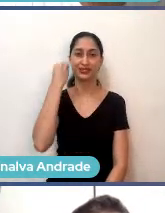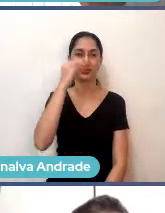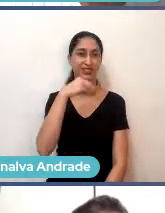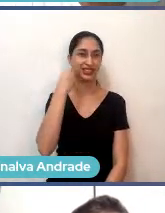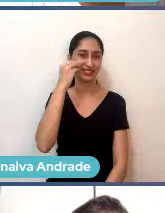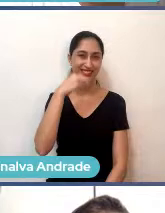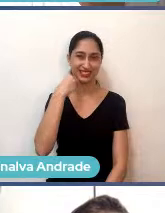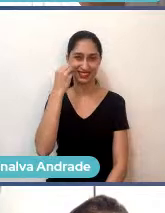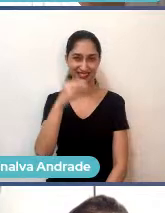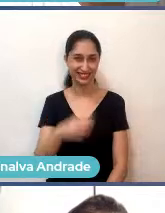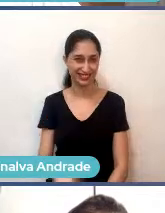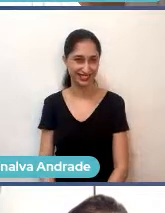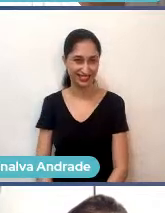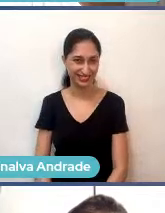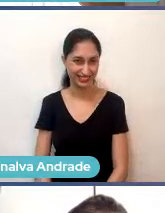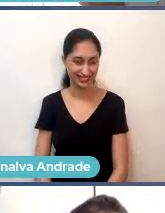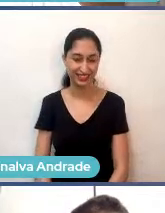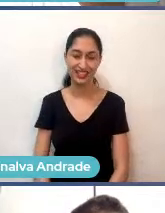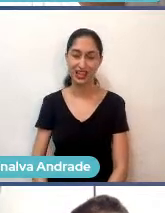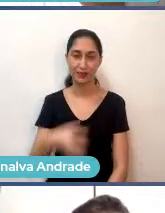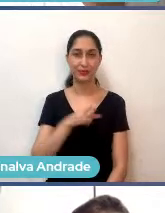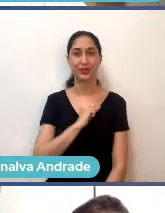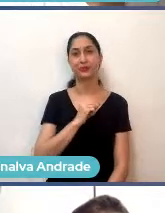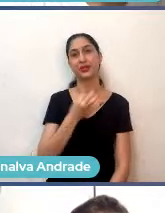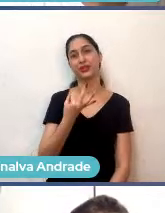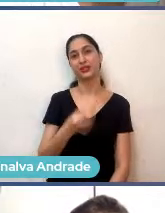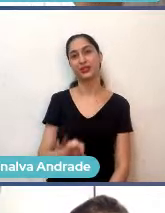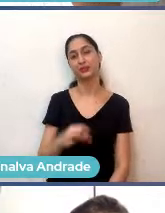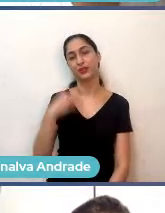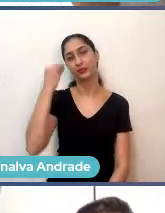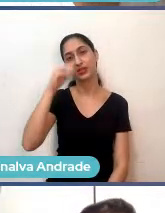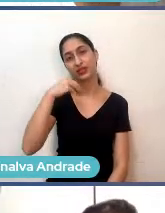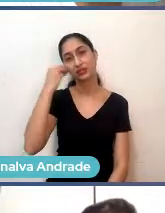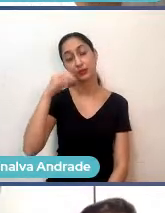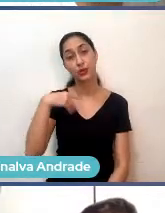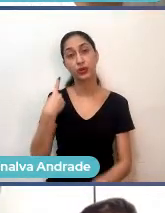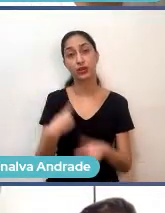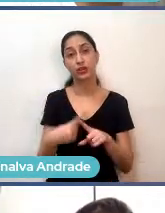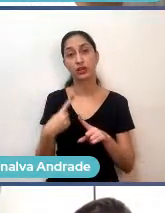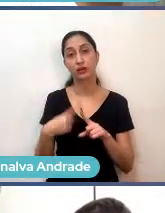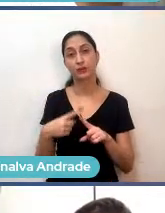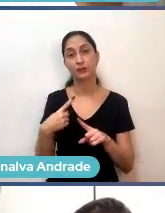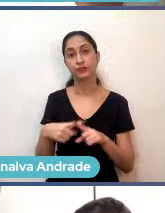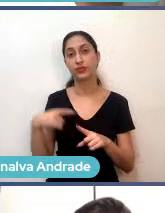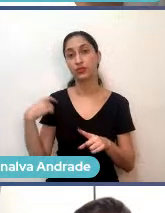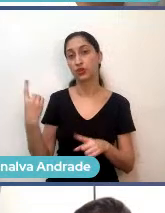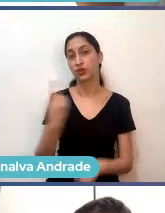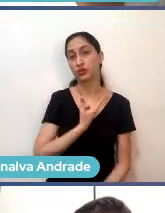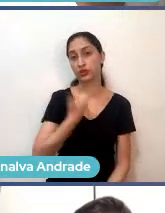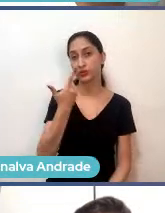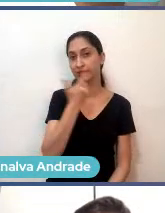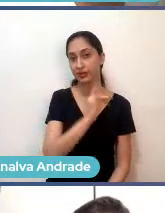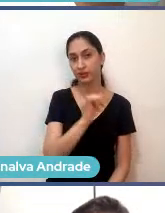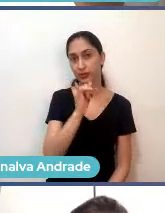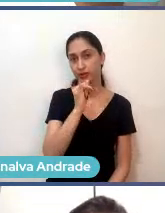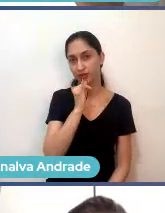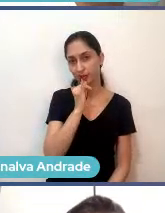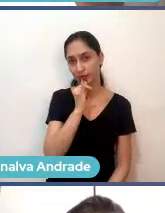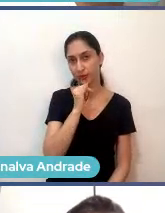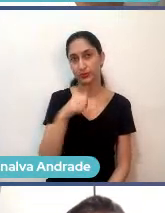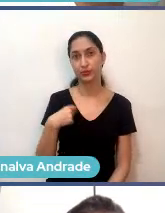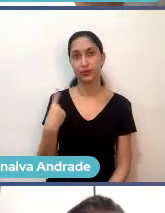todo mundo me mata quando eu digo isso, mas eu amei a experiência porque a gente conseguiu, porque a gente é absolutamente